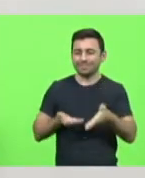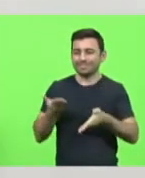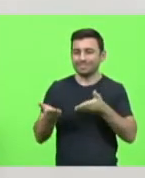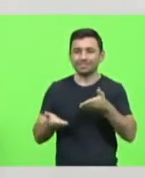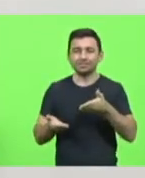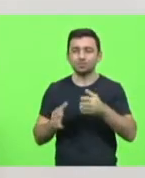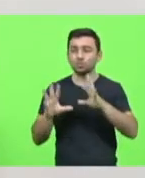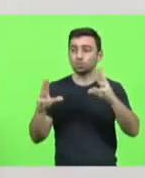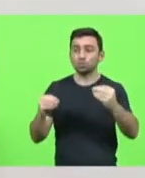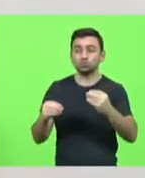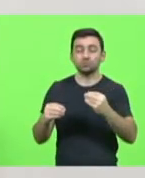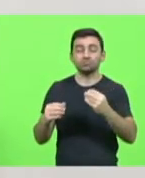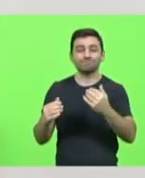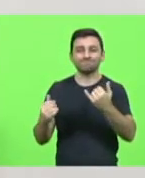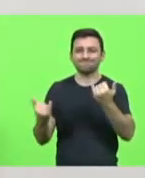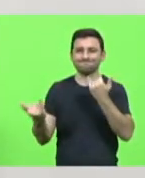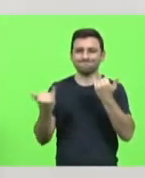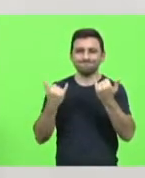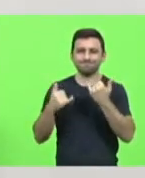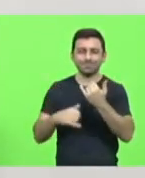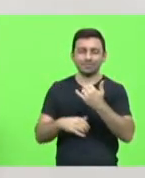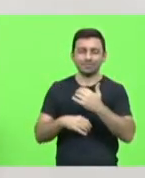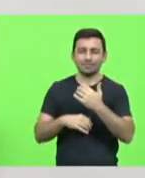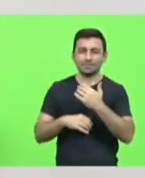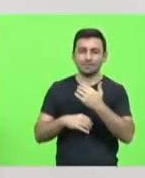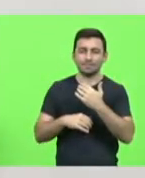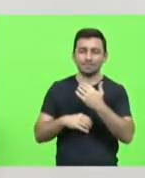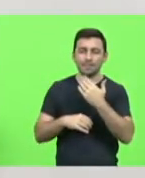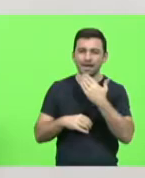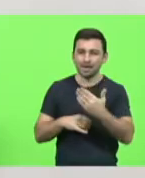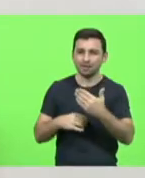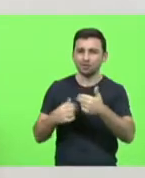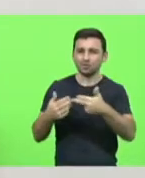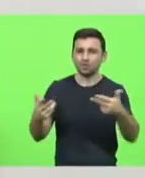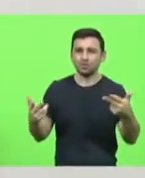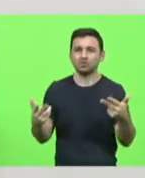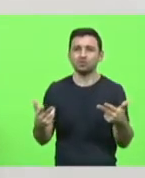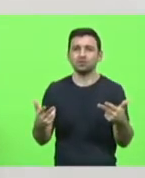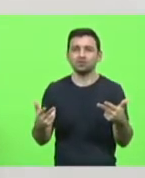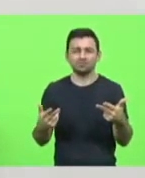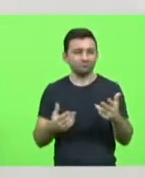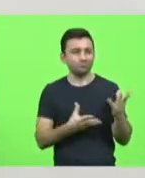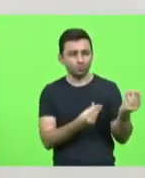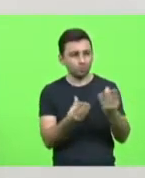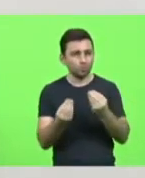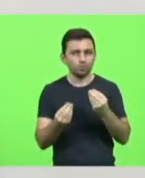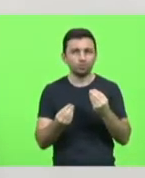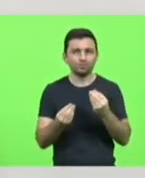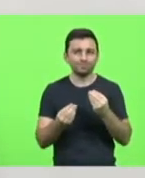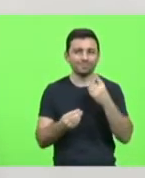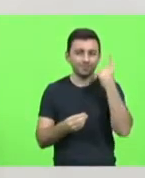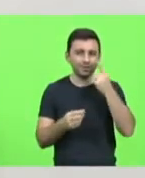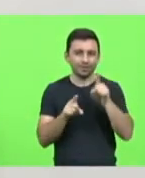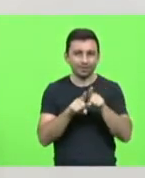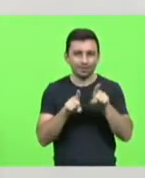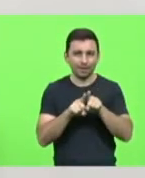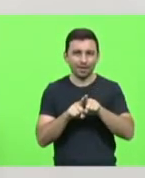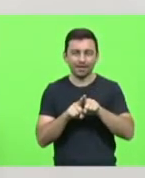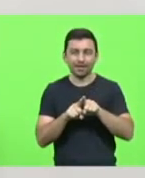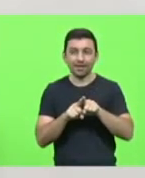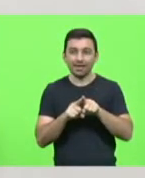Chegam ao nosso conhecimento. Eu acredito que grande parte dos deputados recebeu no seu WhatsApp ali uma tabela